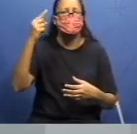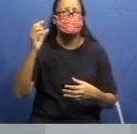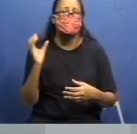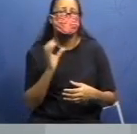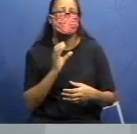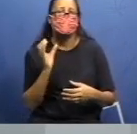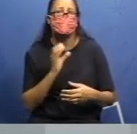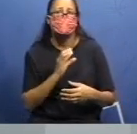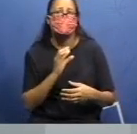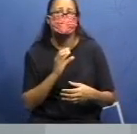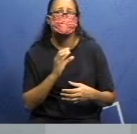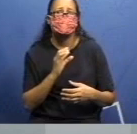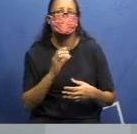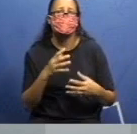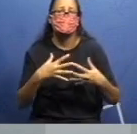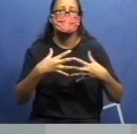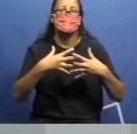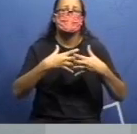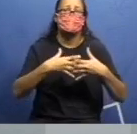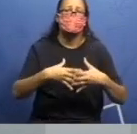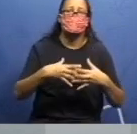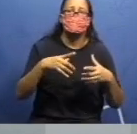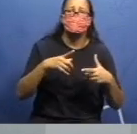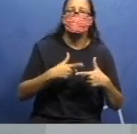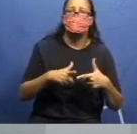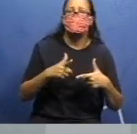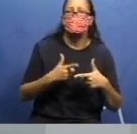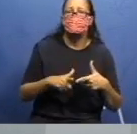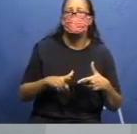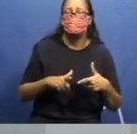resolver problemas da melhor maneira possível.